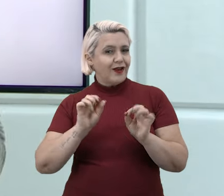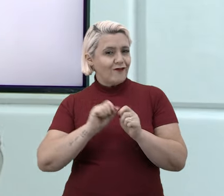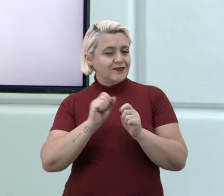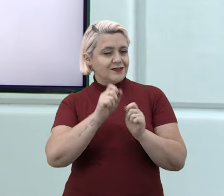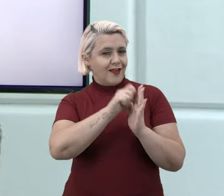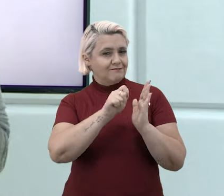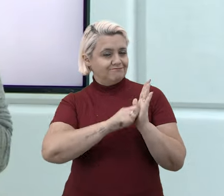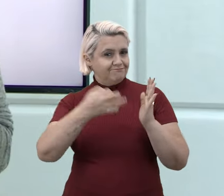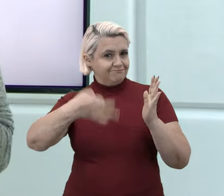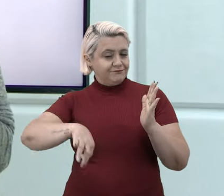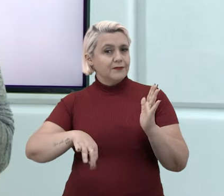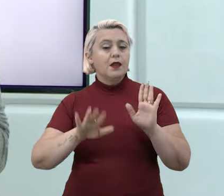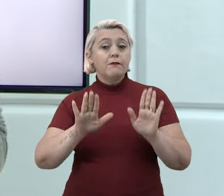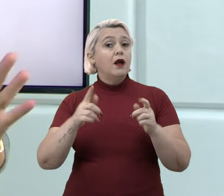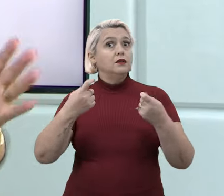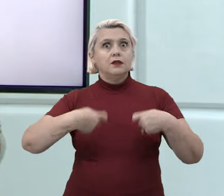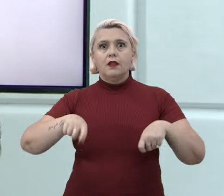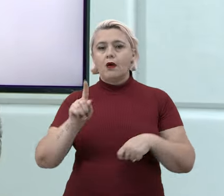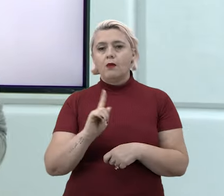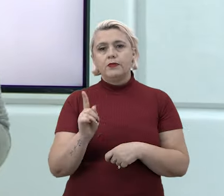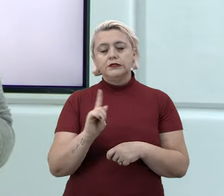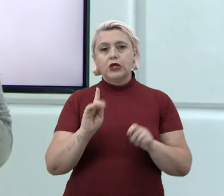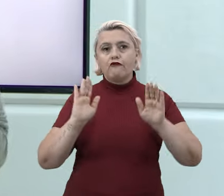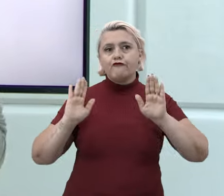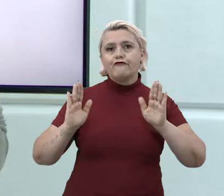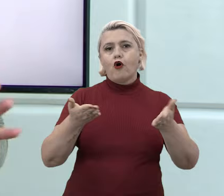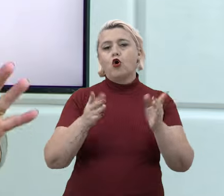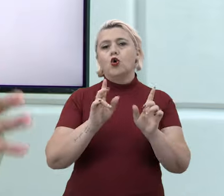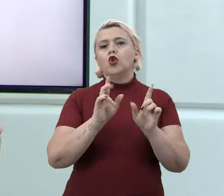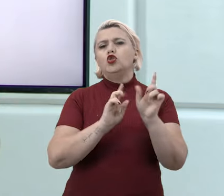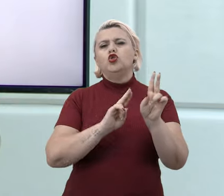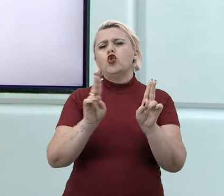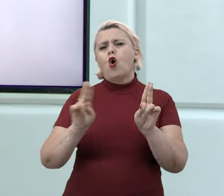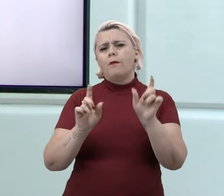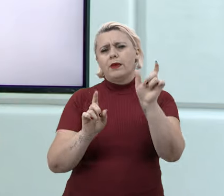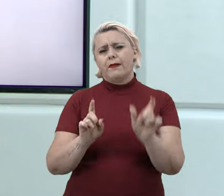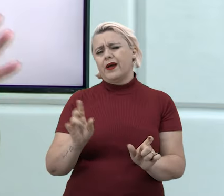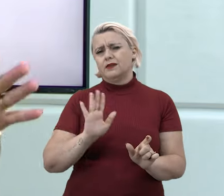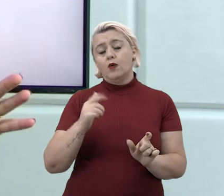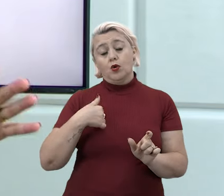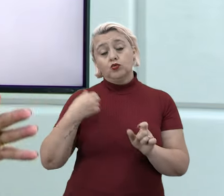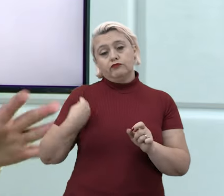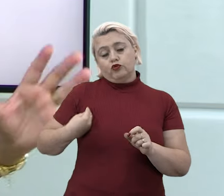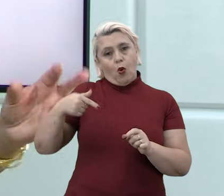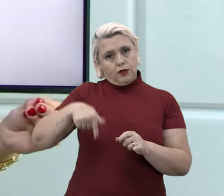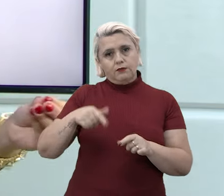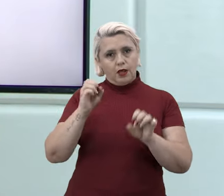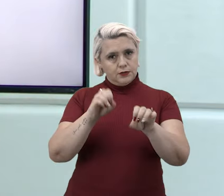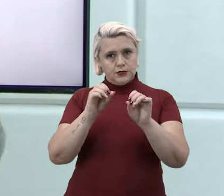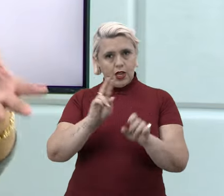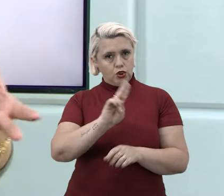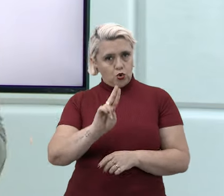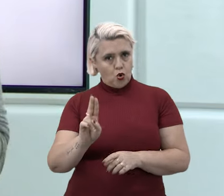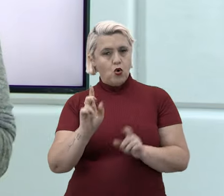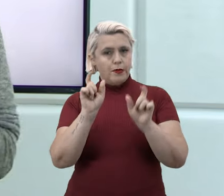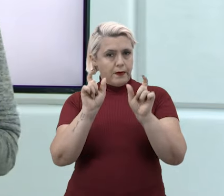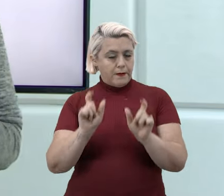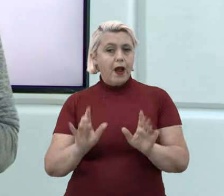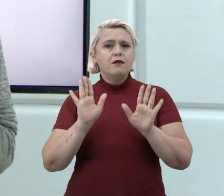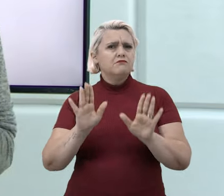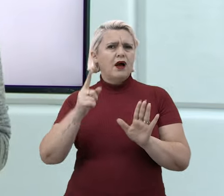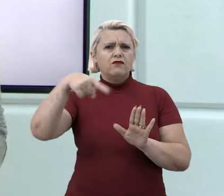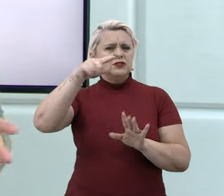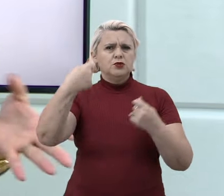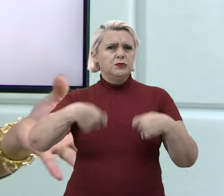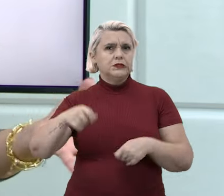preparado para usar, mas não precisa focar nesses nomes não. estou aqui para ensinar a vocês o nome da